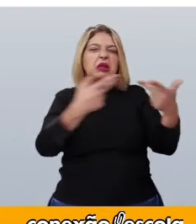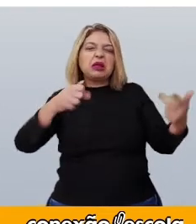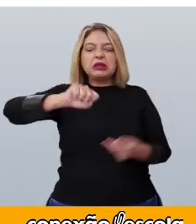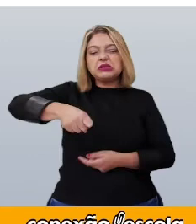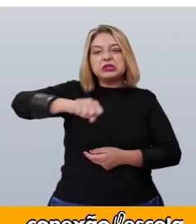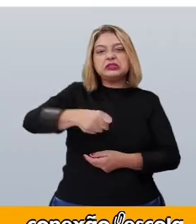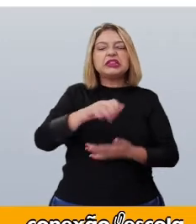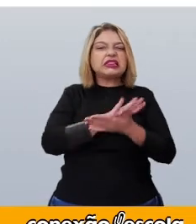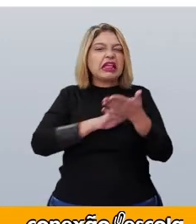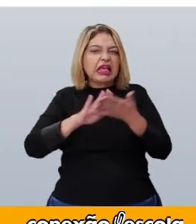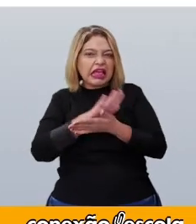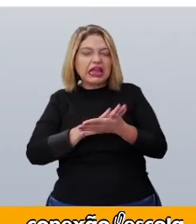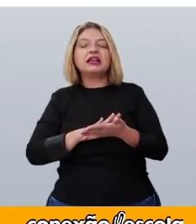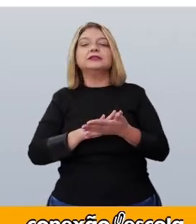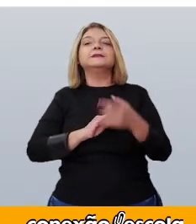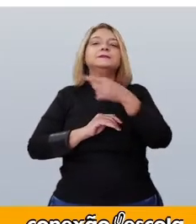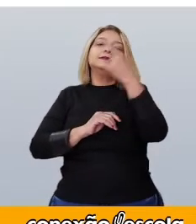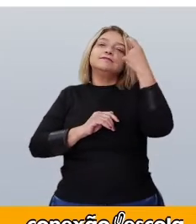fechadura com arte.